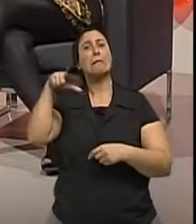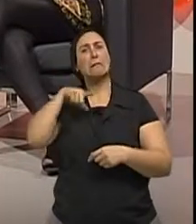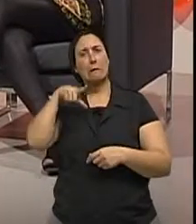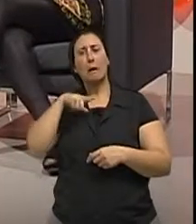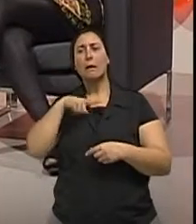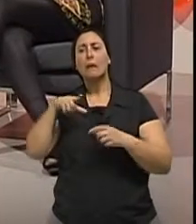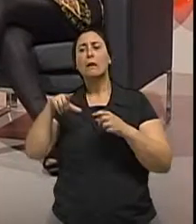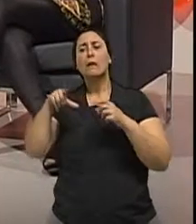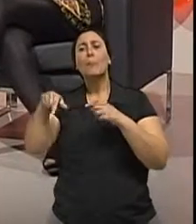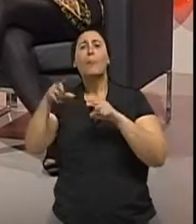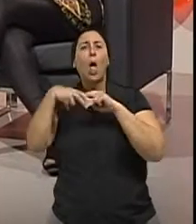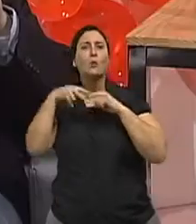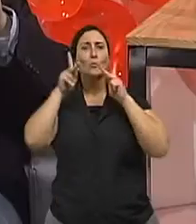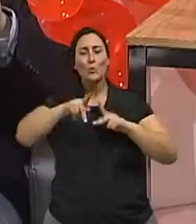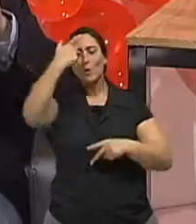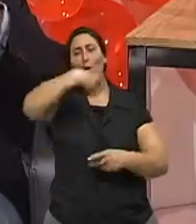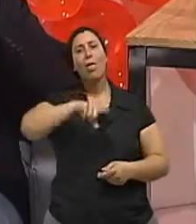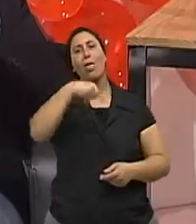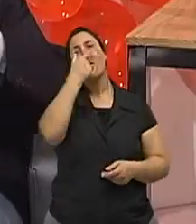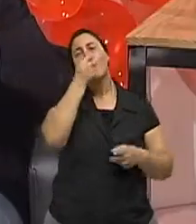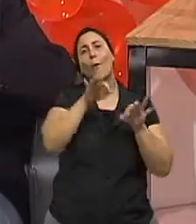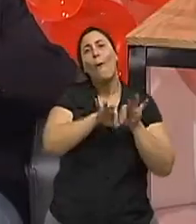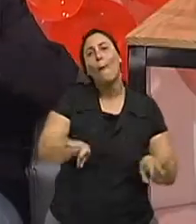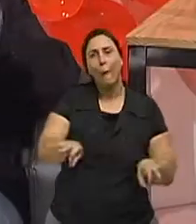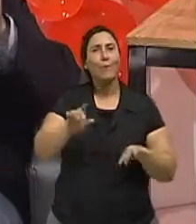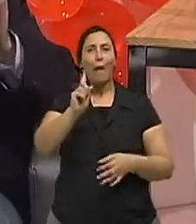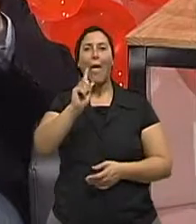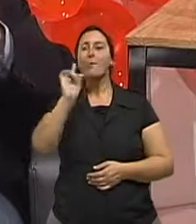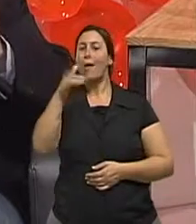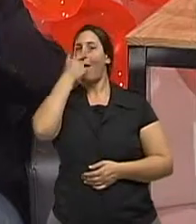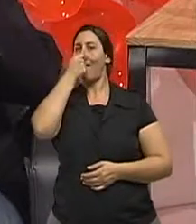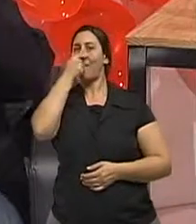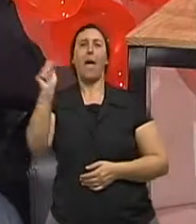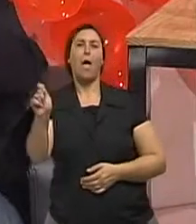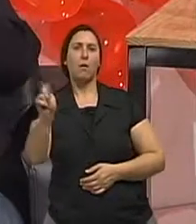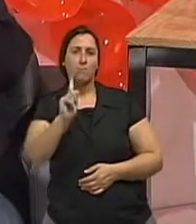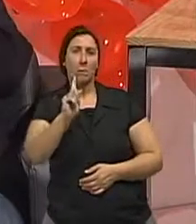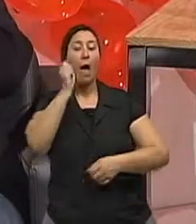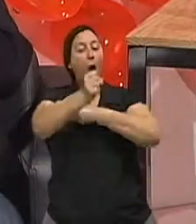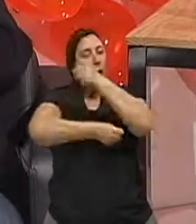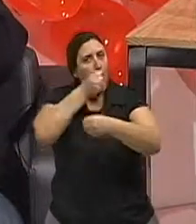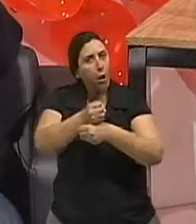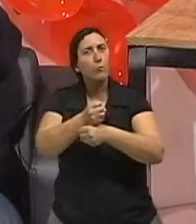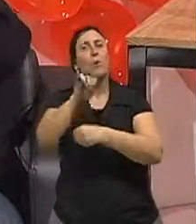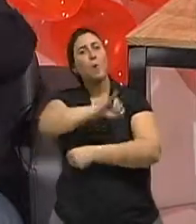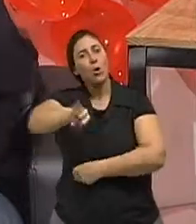da gripe comum. Ah, ok. Porque ela não é a vacina só para gripear. Todo ano essa vacina é